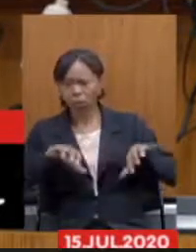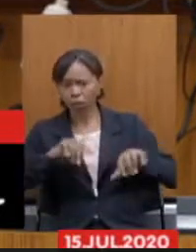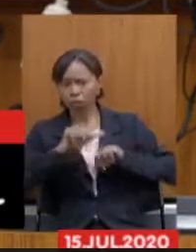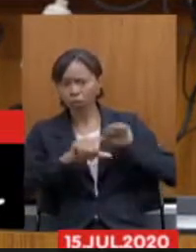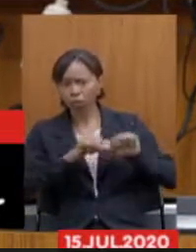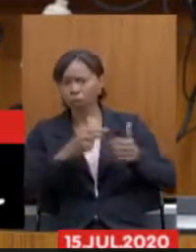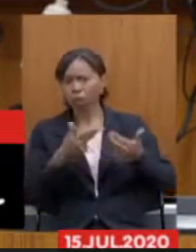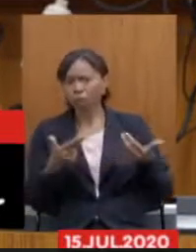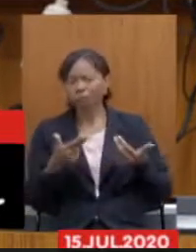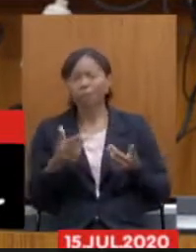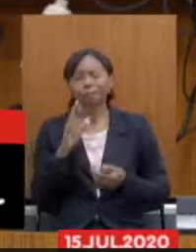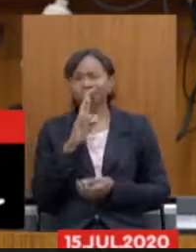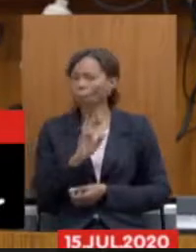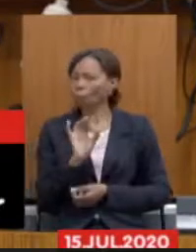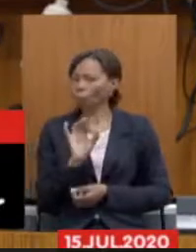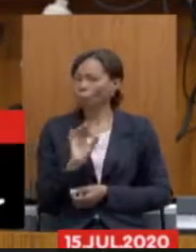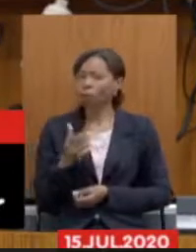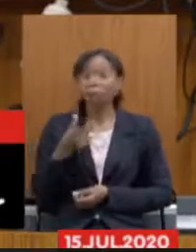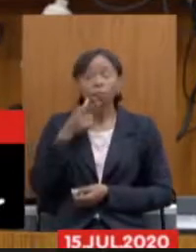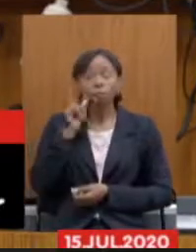quanto foi ontem eu vou